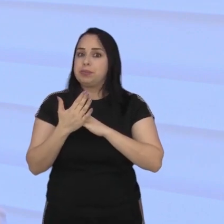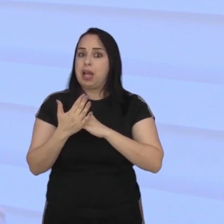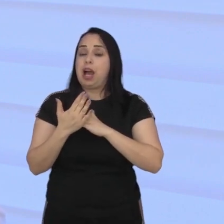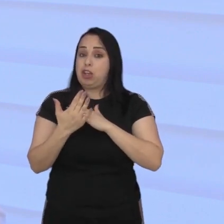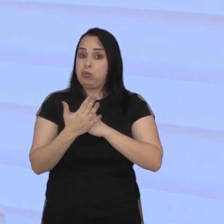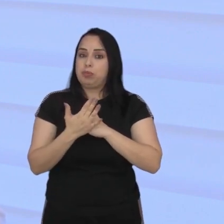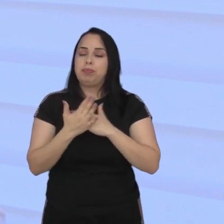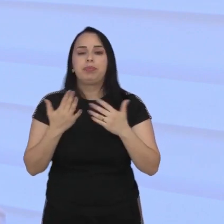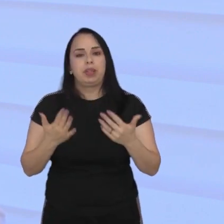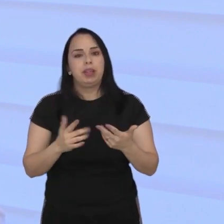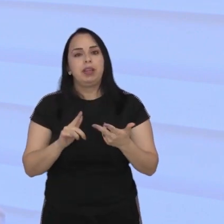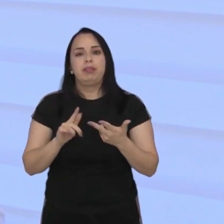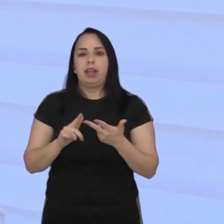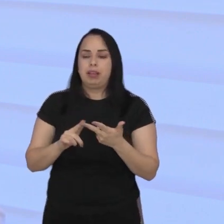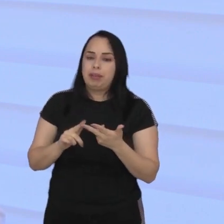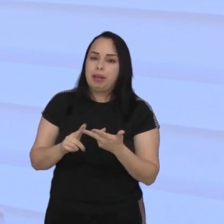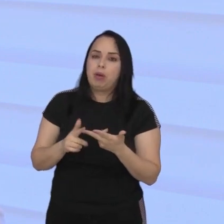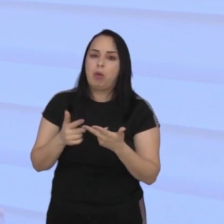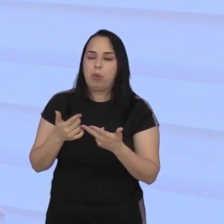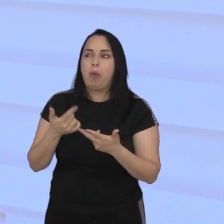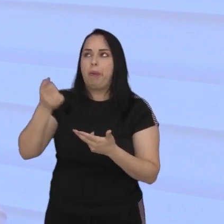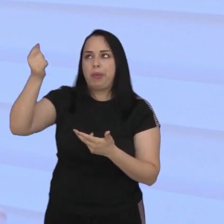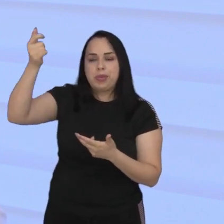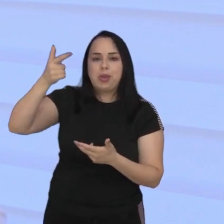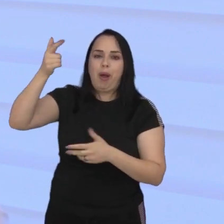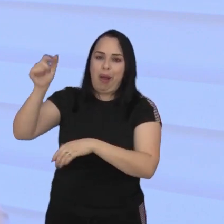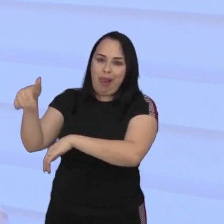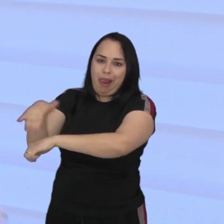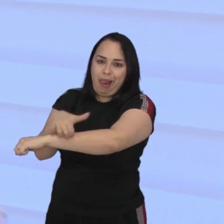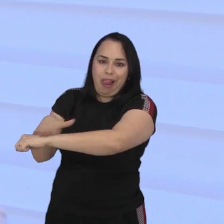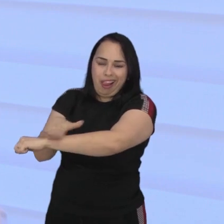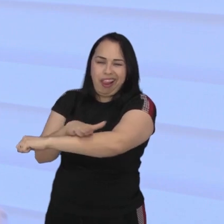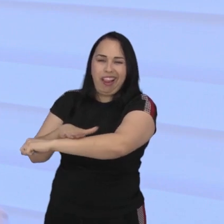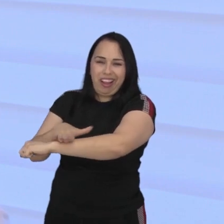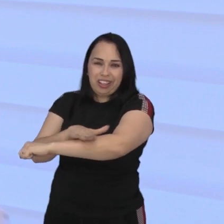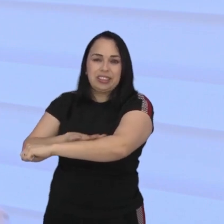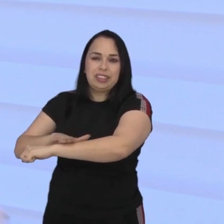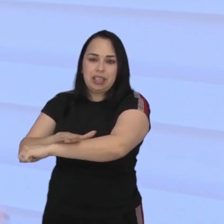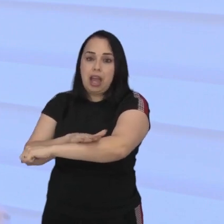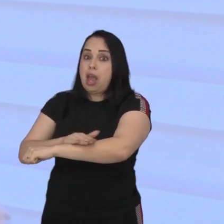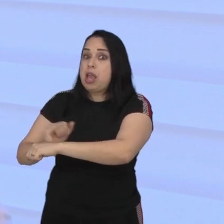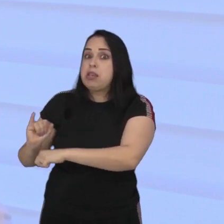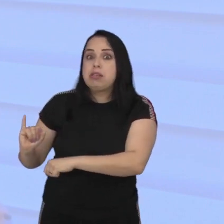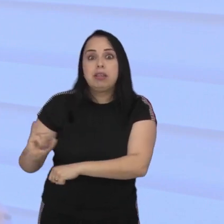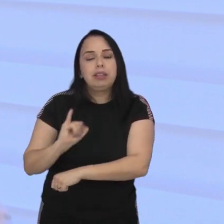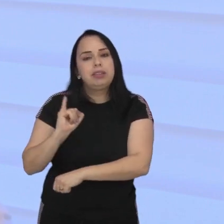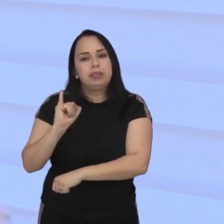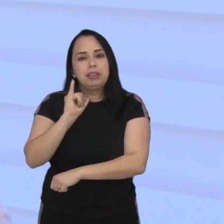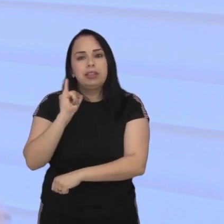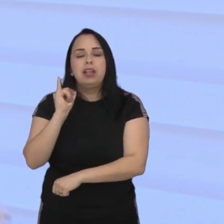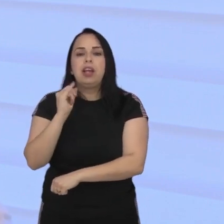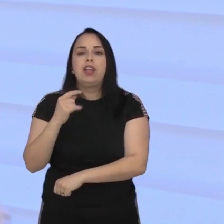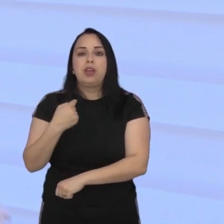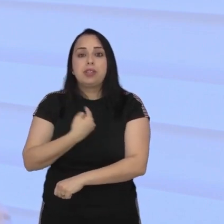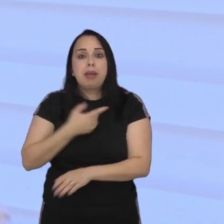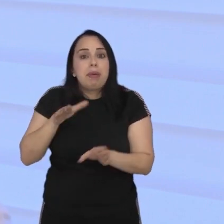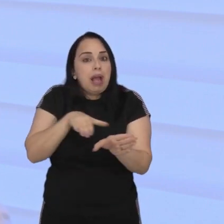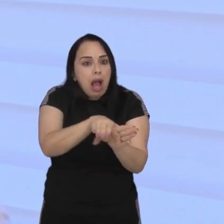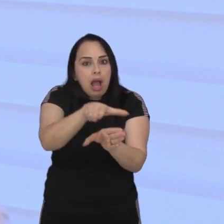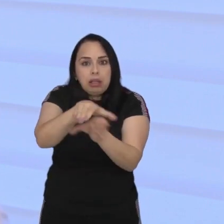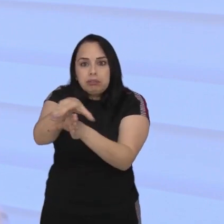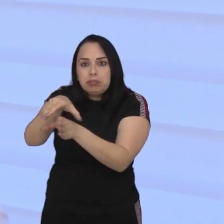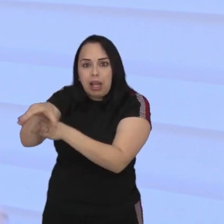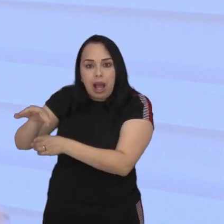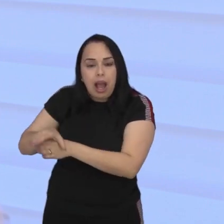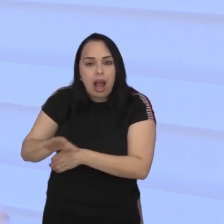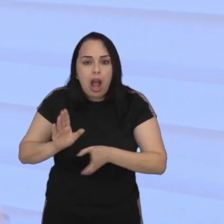que a gente chama de física de barreira Fora isso as proteções com filtro solar O uso do protetor solar é muito importante e